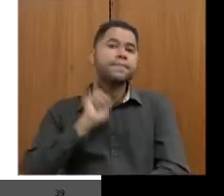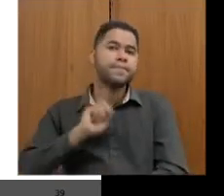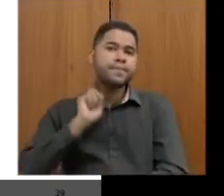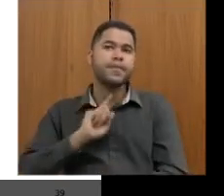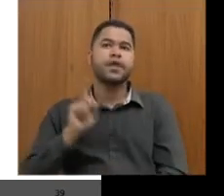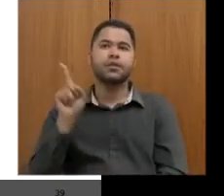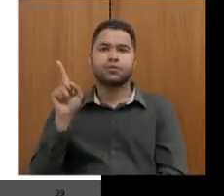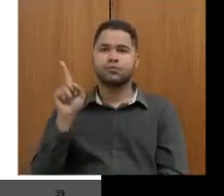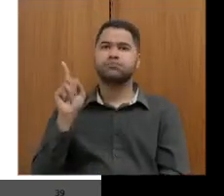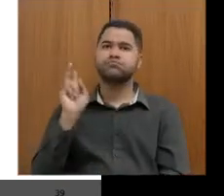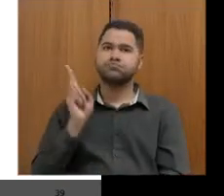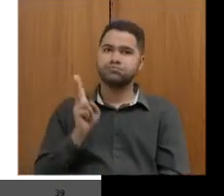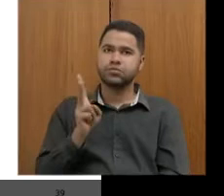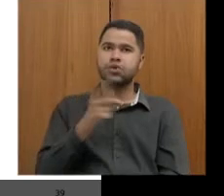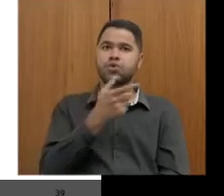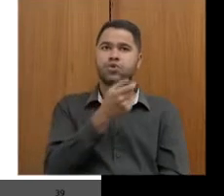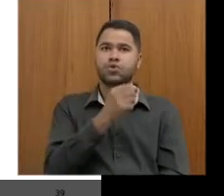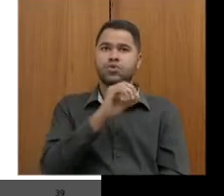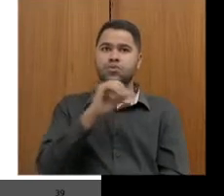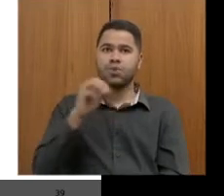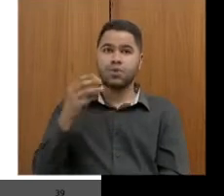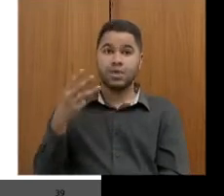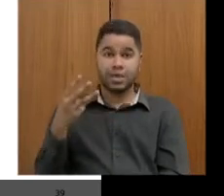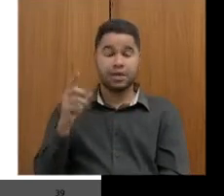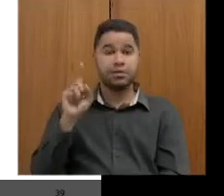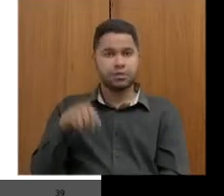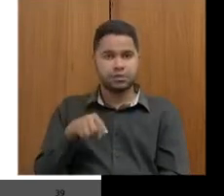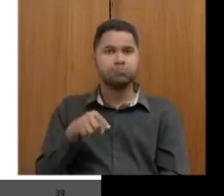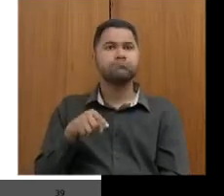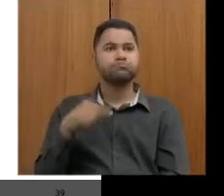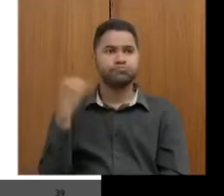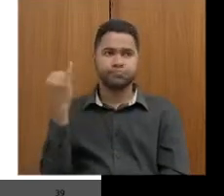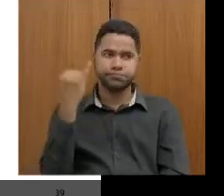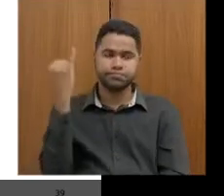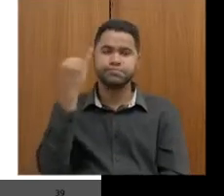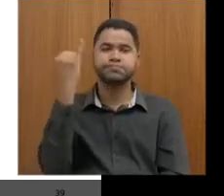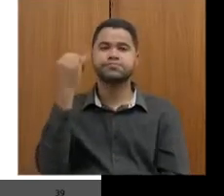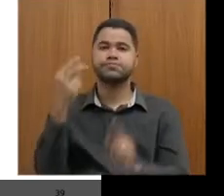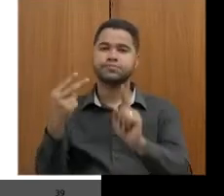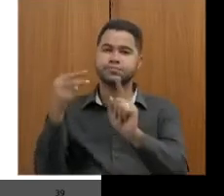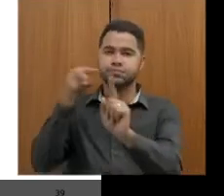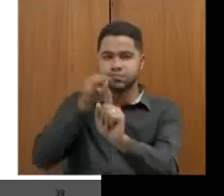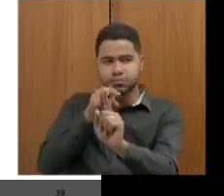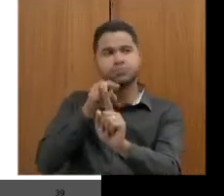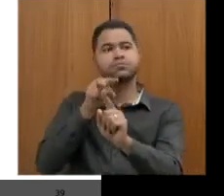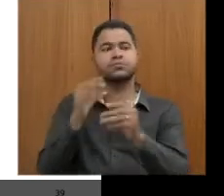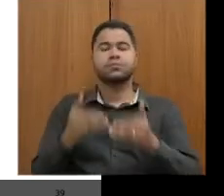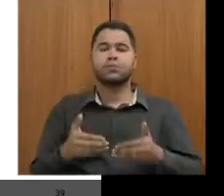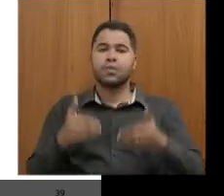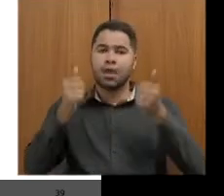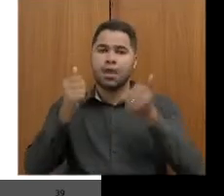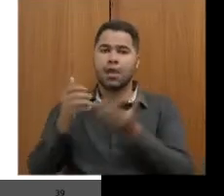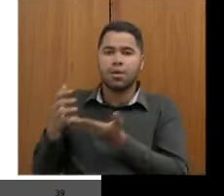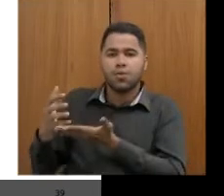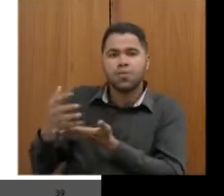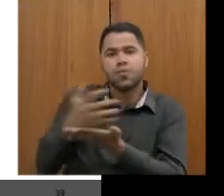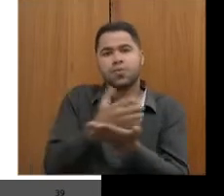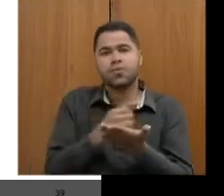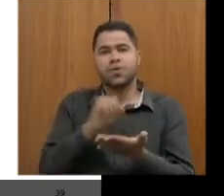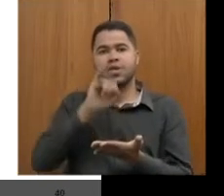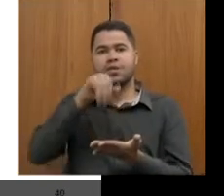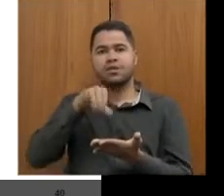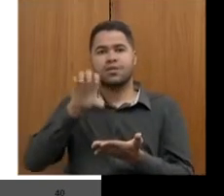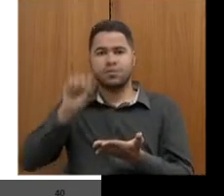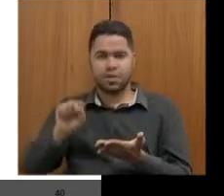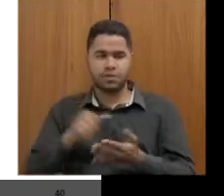vem tendo desde 2003 uma performance bastante relevante sobre a ótica de melhora de arrecadação de ICMS. Próximo,